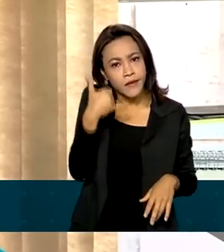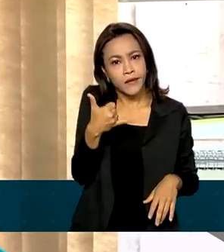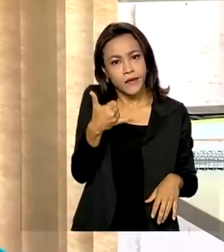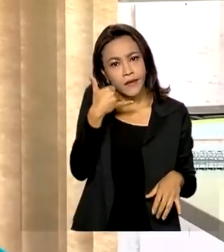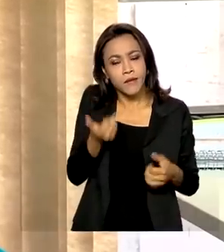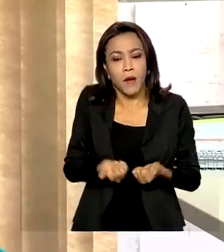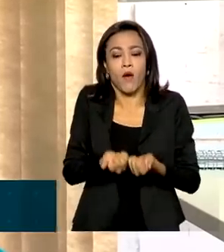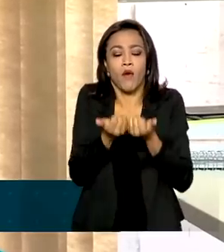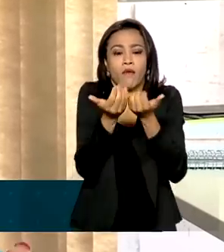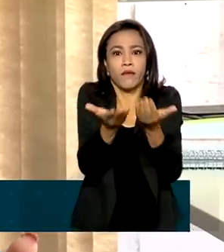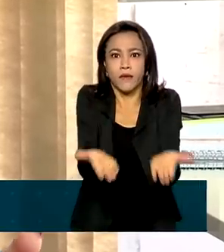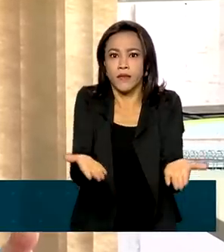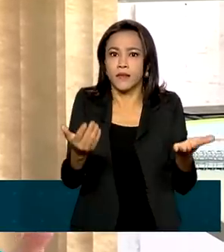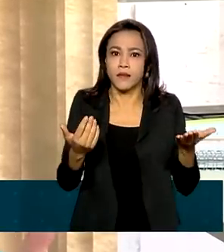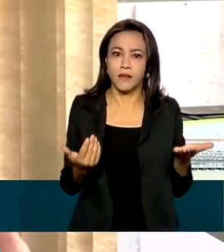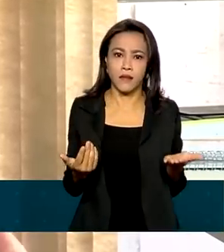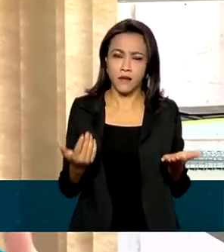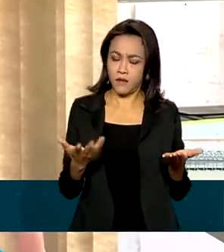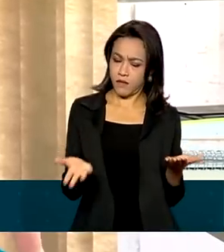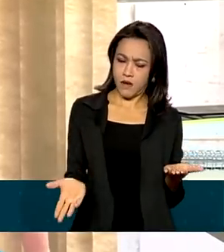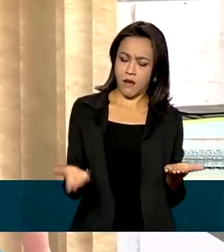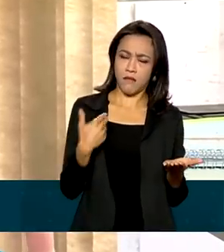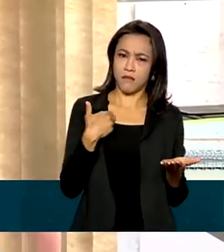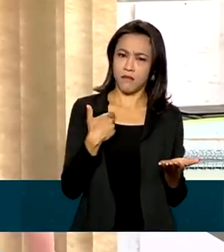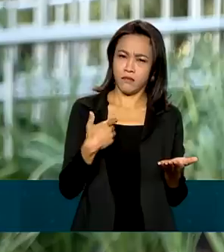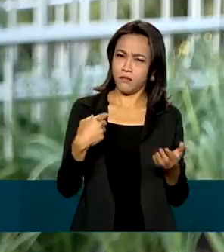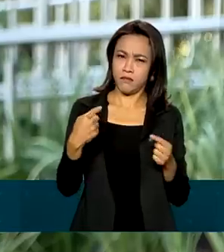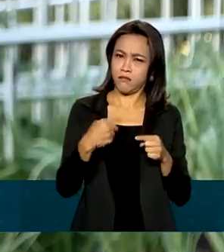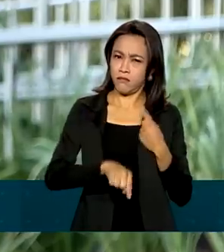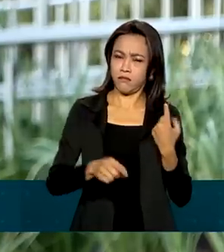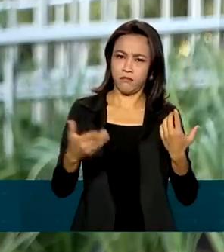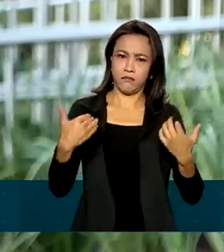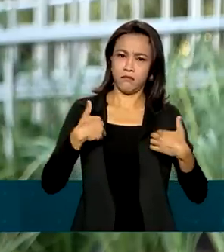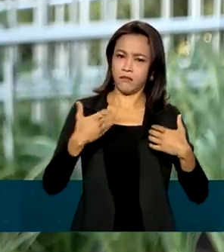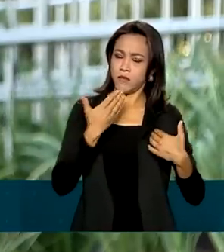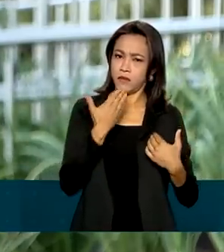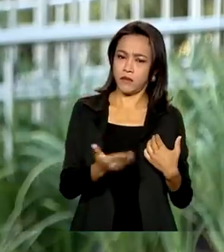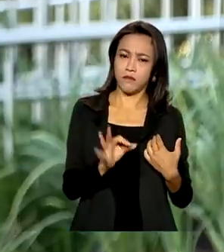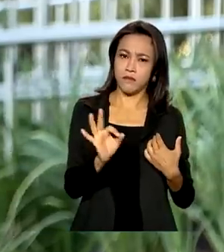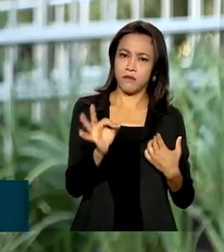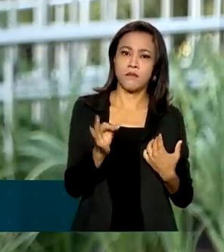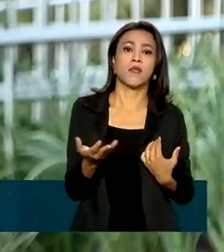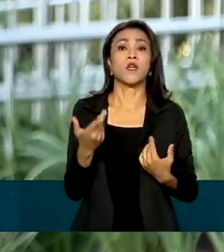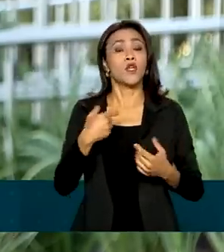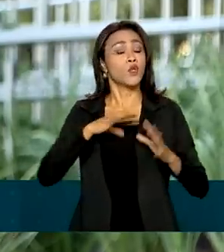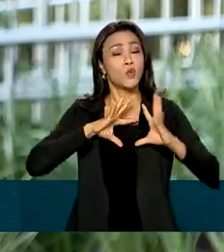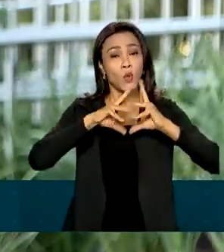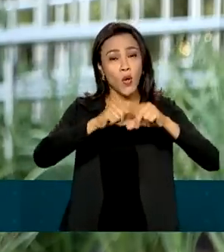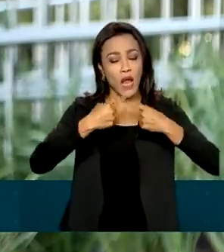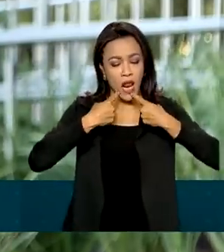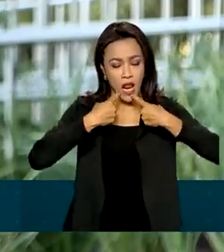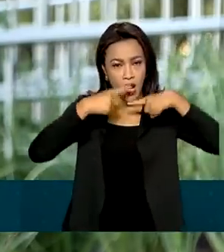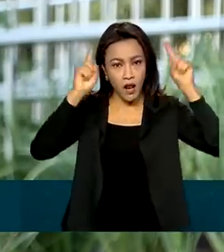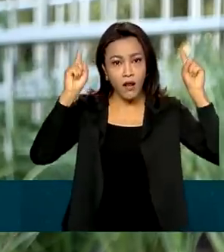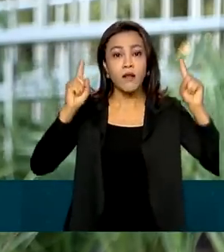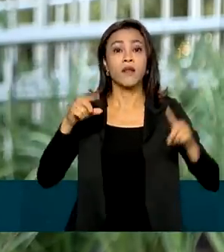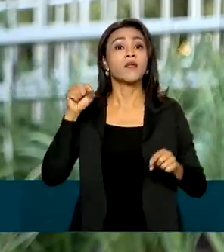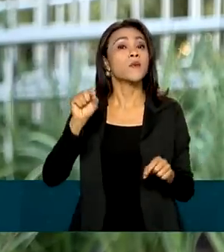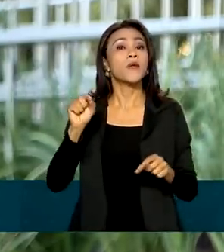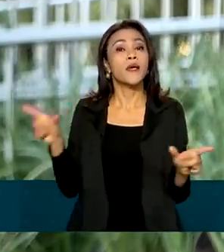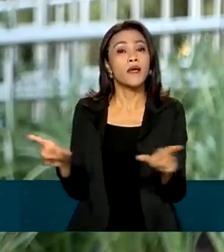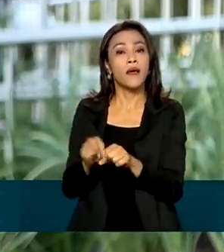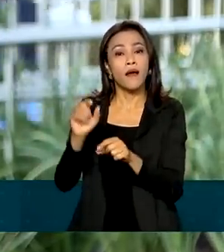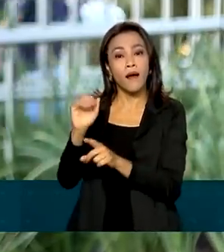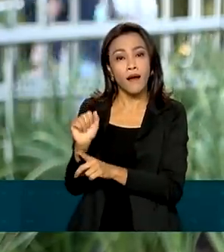produto ou um serviço sem ter qualquer relação com eles. Todas essas reclamações foram feitas depois que a Anatel determinou